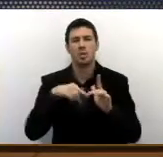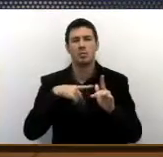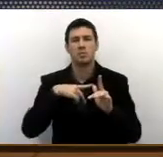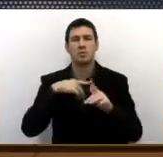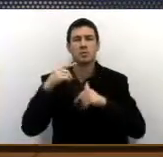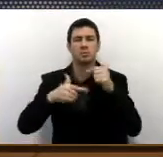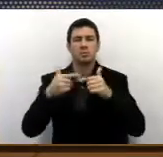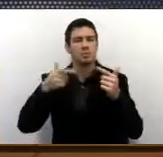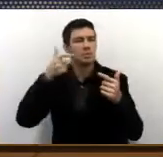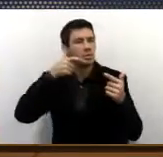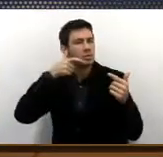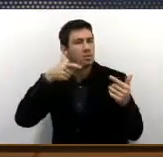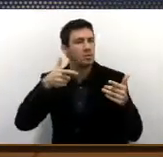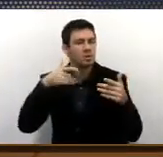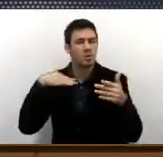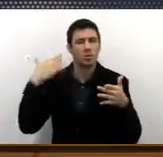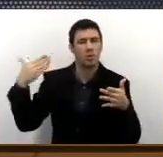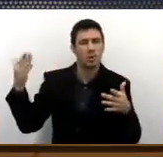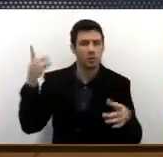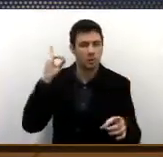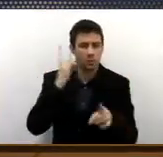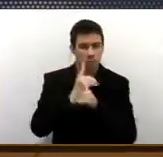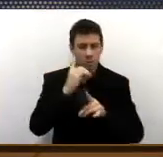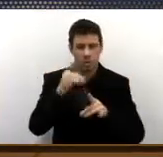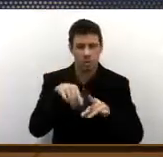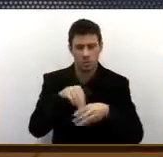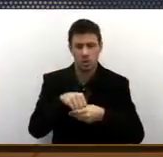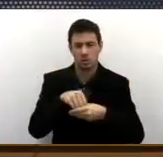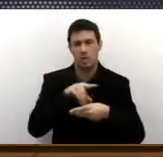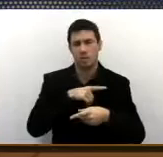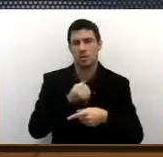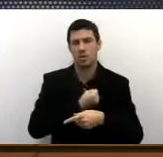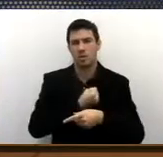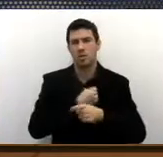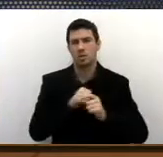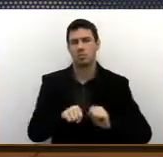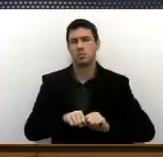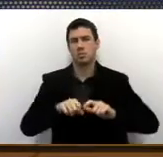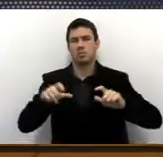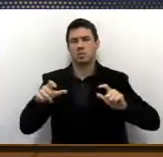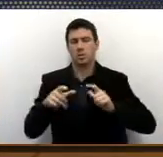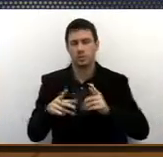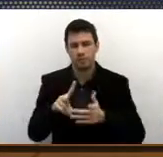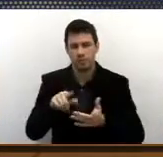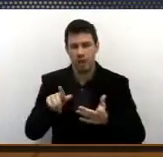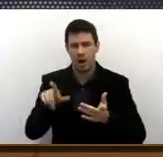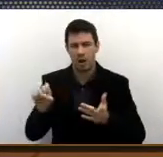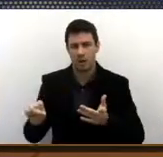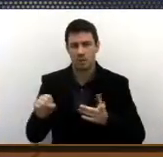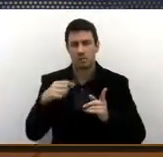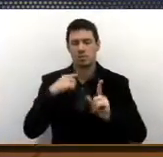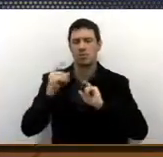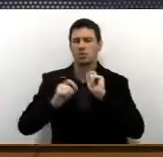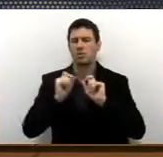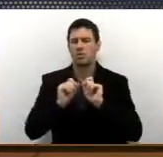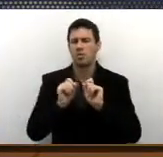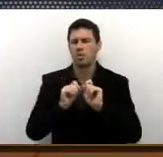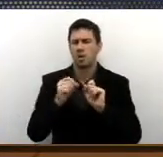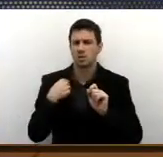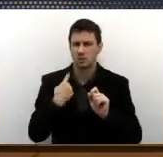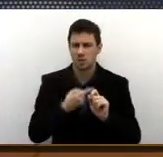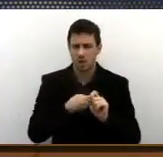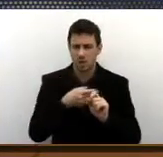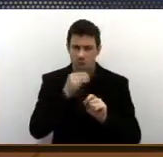telemarketing. Quando a gente detecta este número alto de vagas, o que nós fazemos? a gente